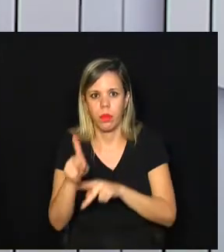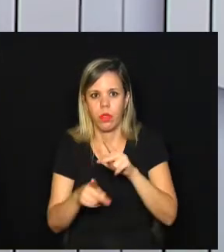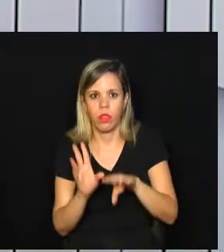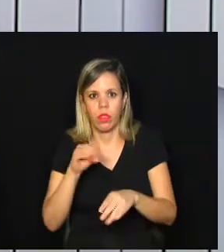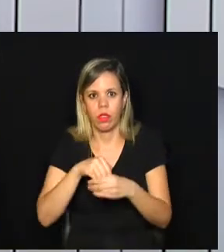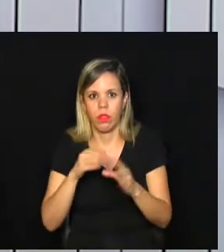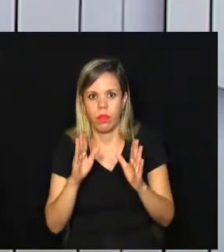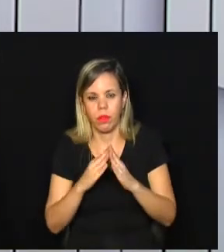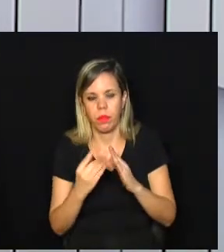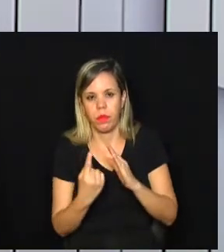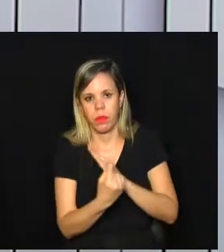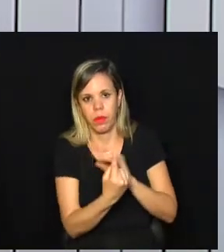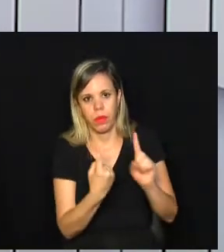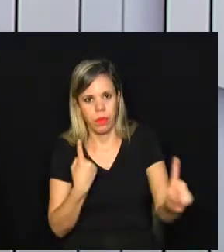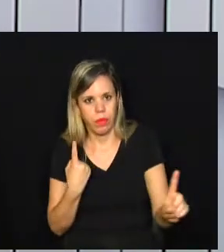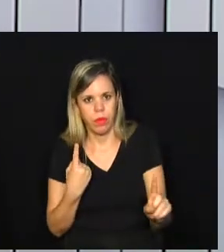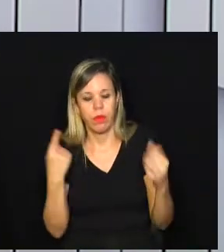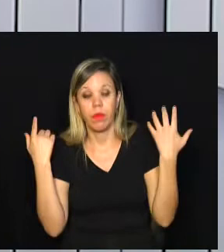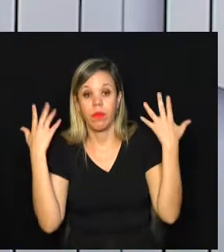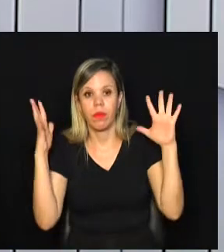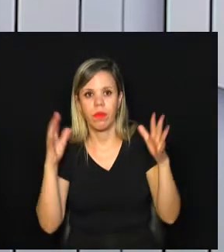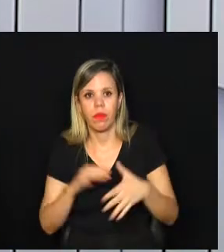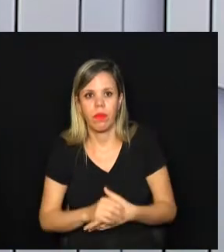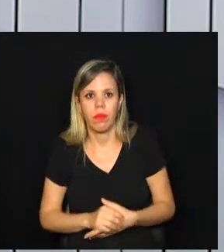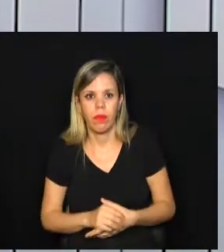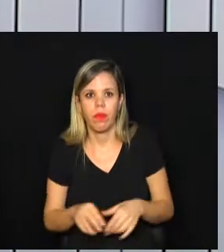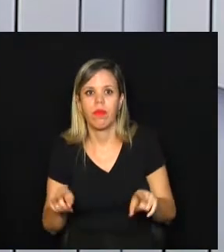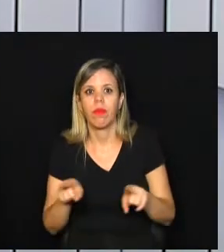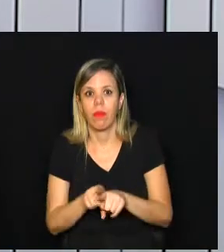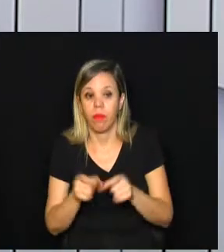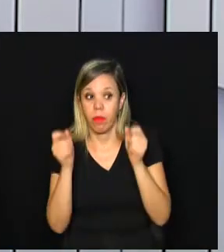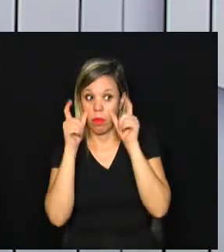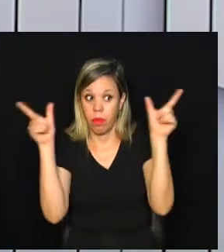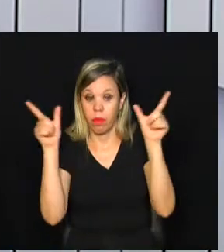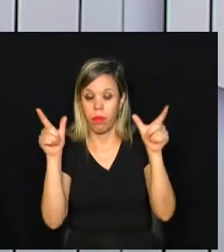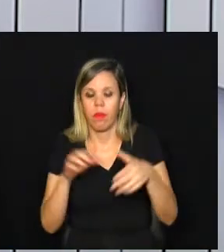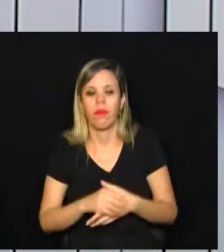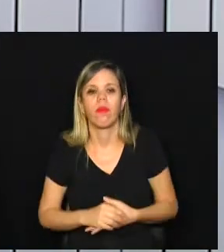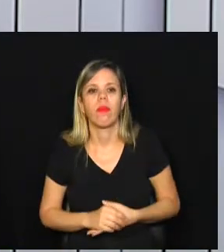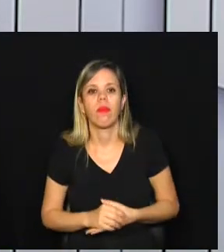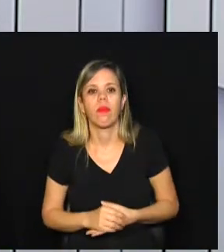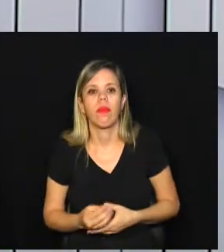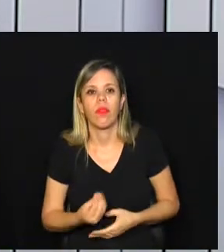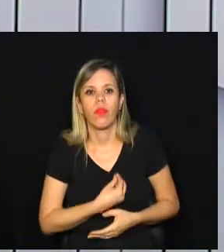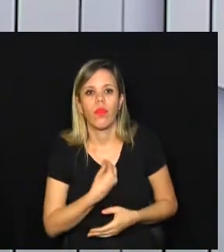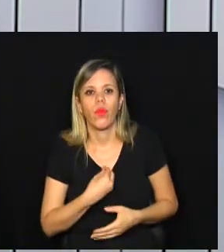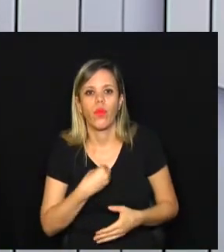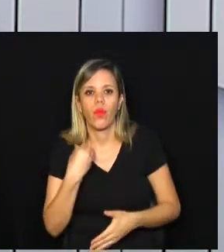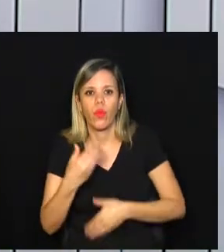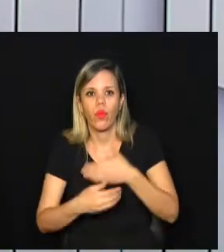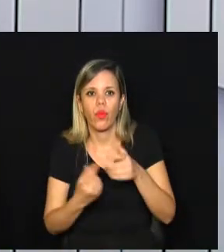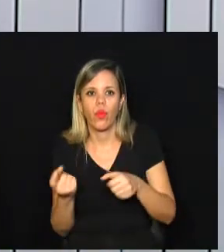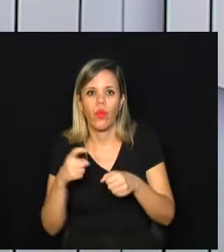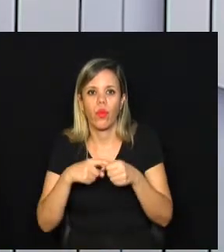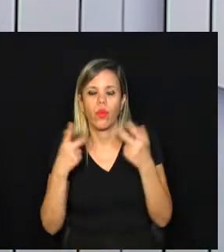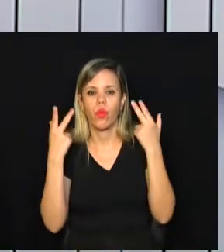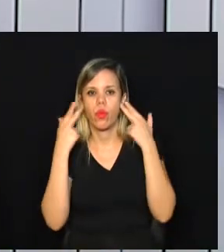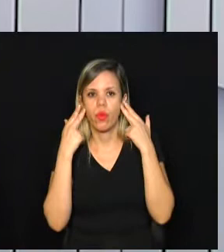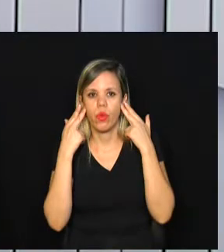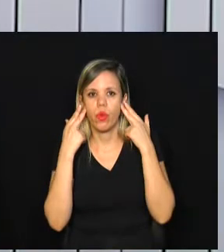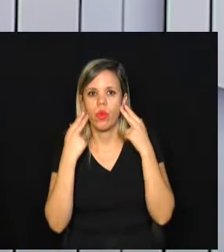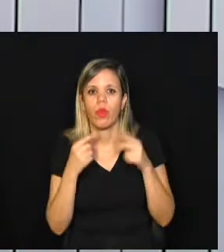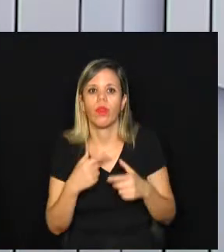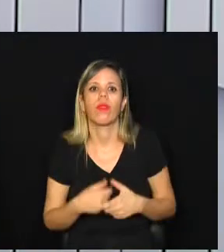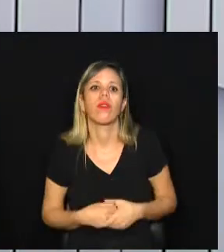casa. Motivo de comemoração, mas também de alerta, já que a vida vai voltando ao normal e, com